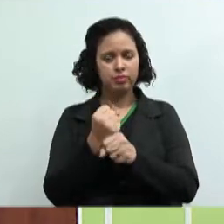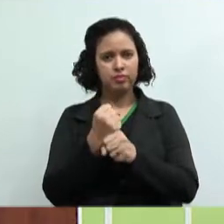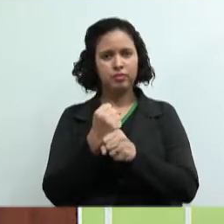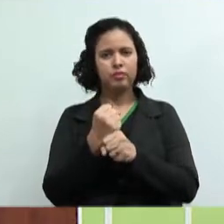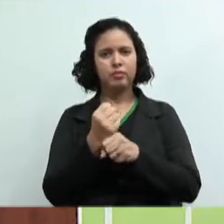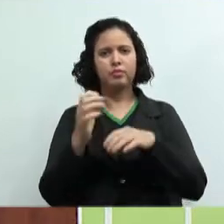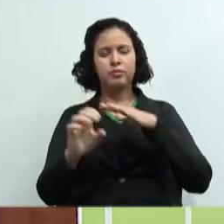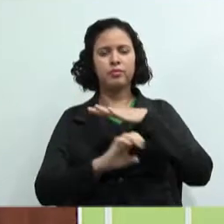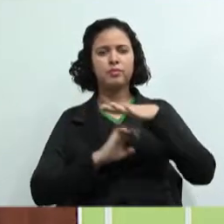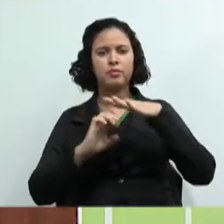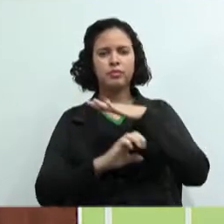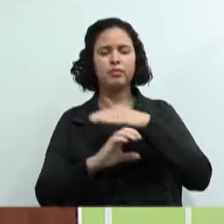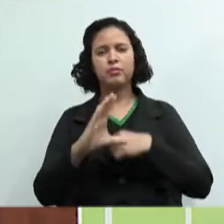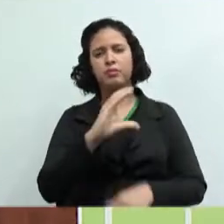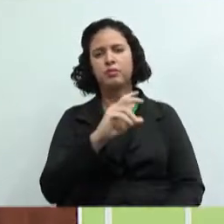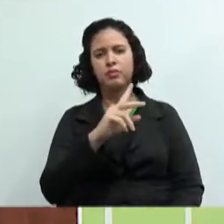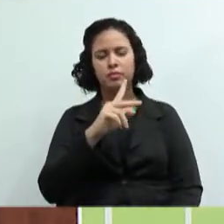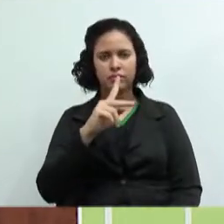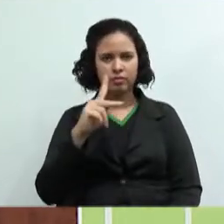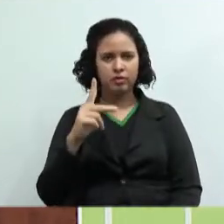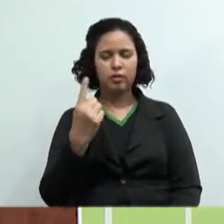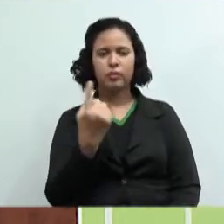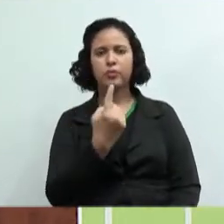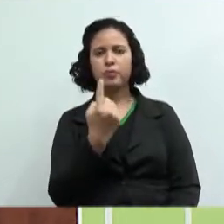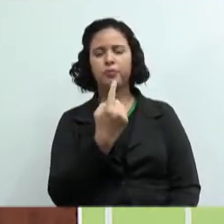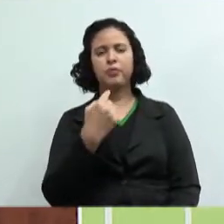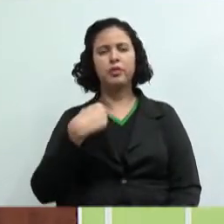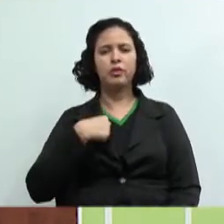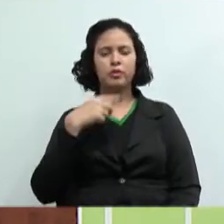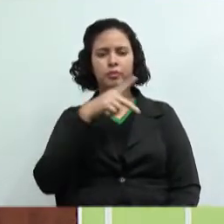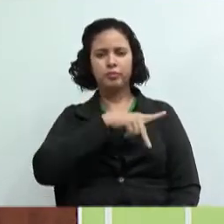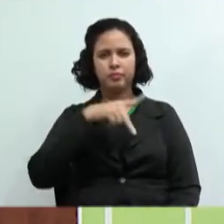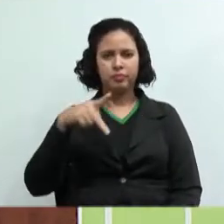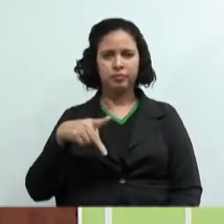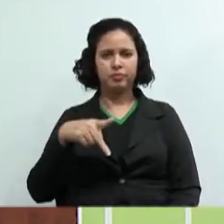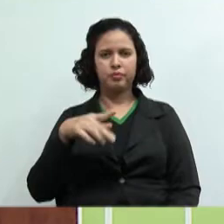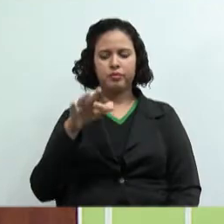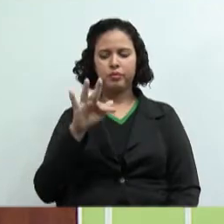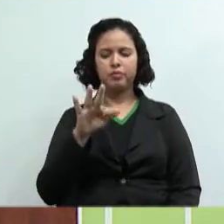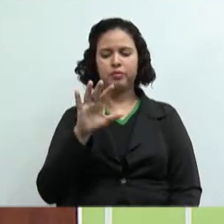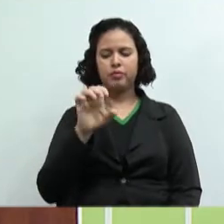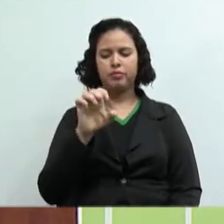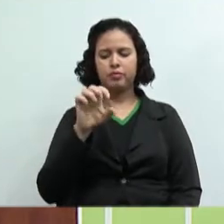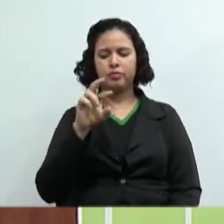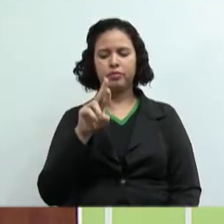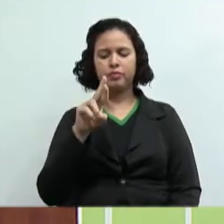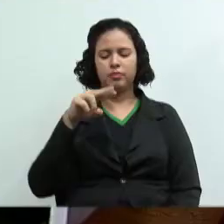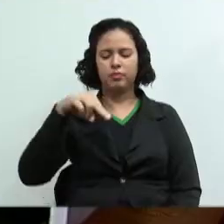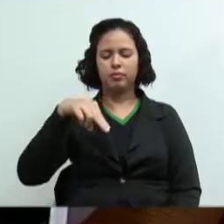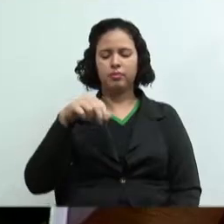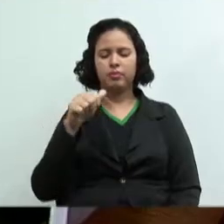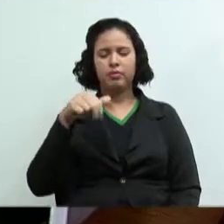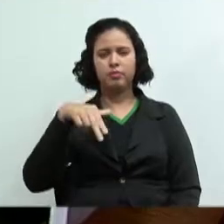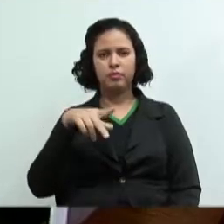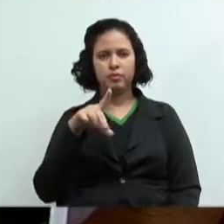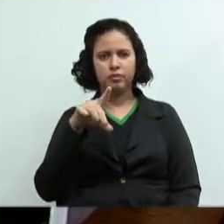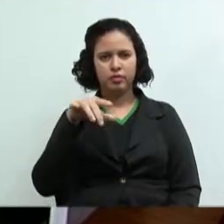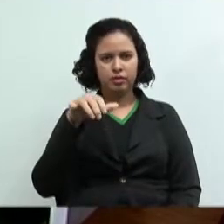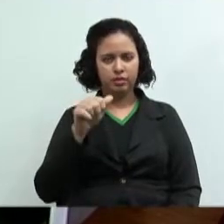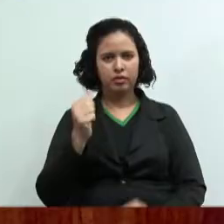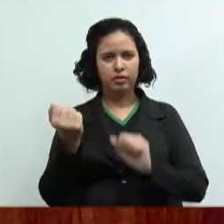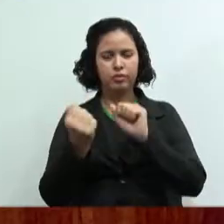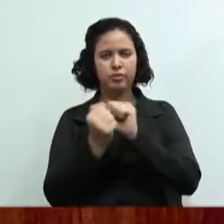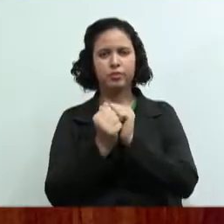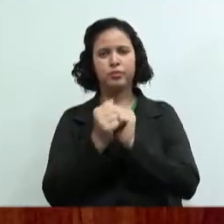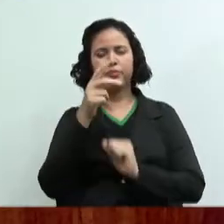Empresas Cooperativistas 1. Eu sou a professora Fernanda Amaral, está conosco aqui também a professora Priscila. Olá,